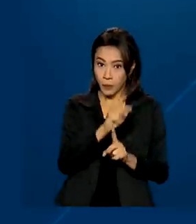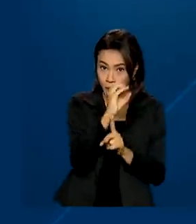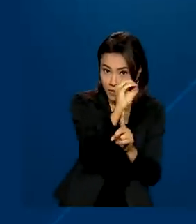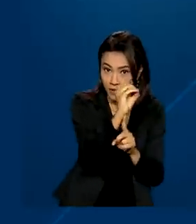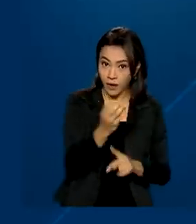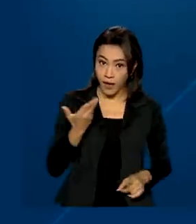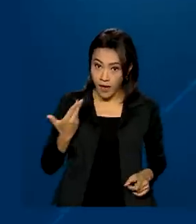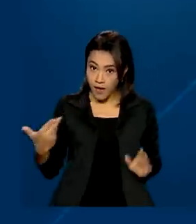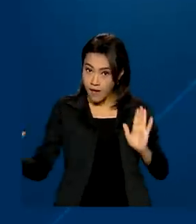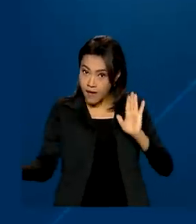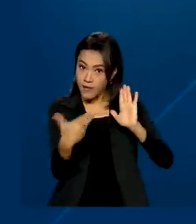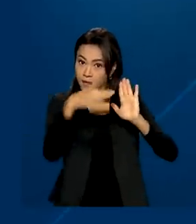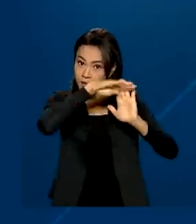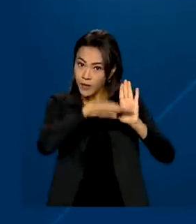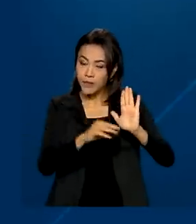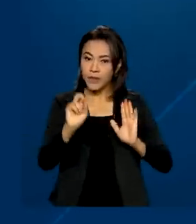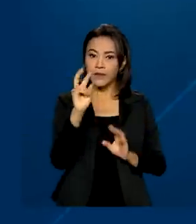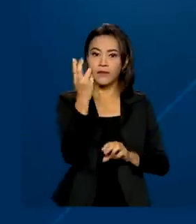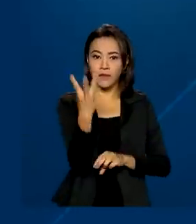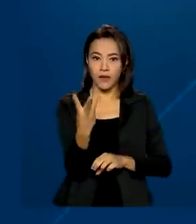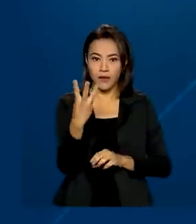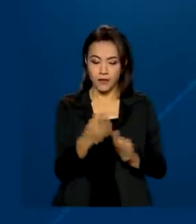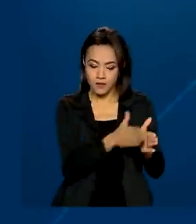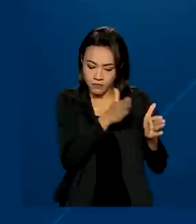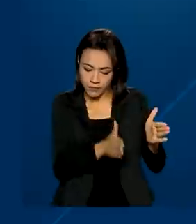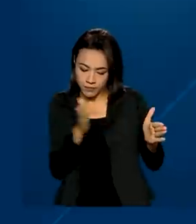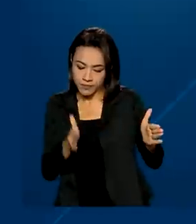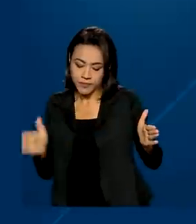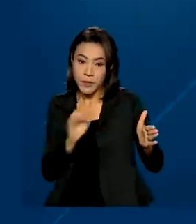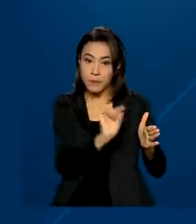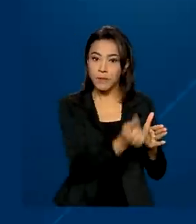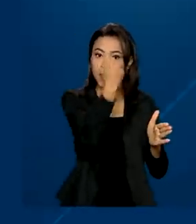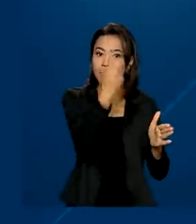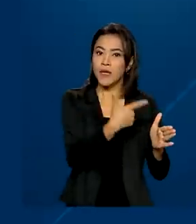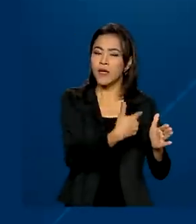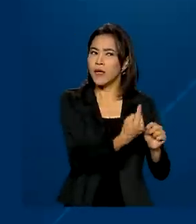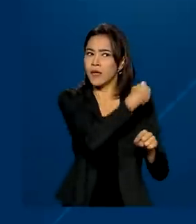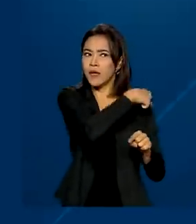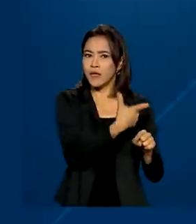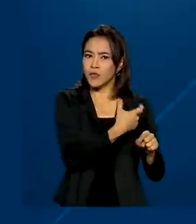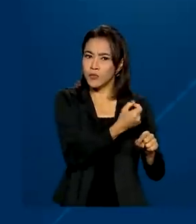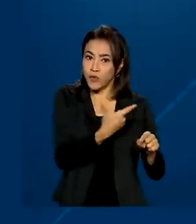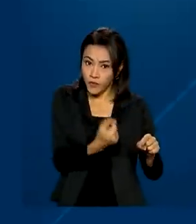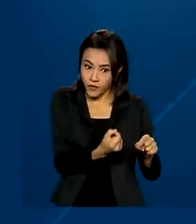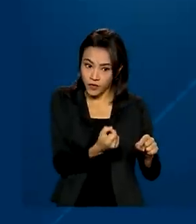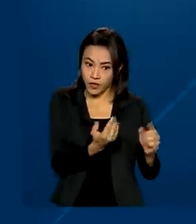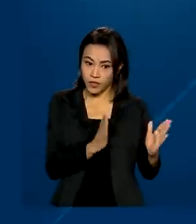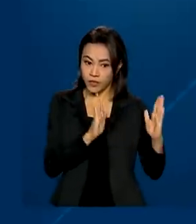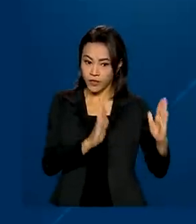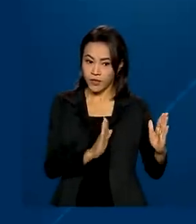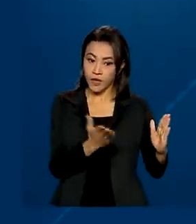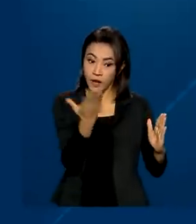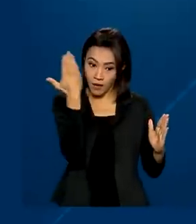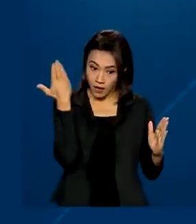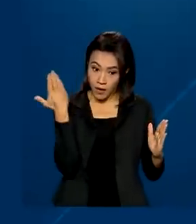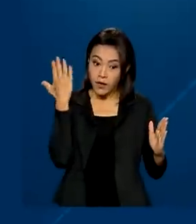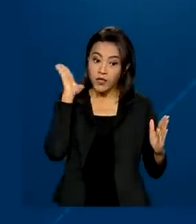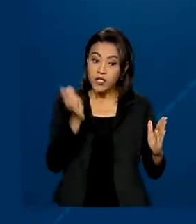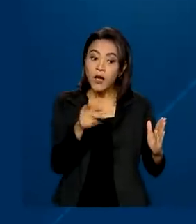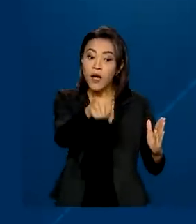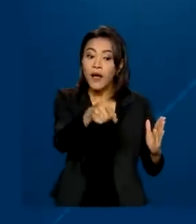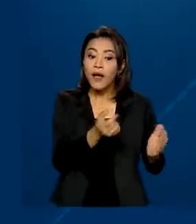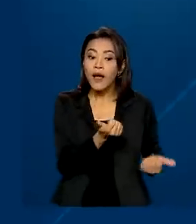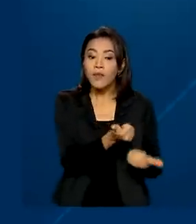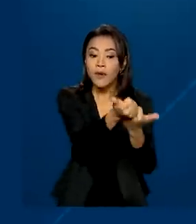o programa conta com três fases. A primeira, lançada em 2020, é a Brasil Mais Produtividade, que já beneficiou